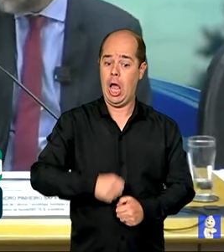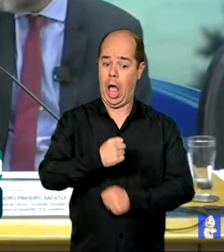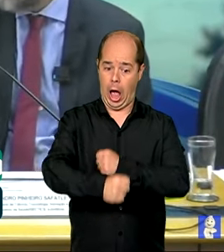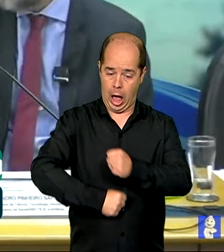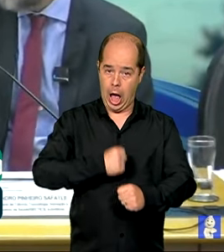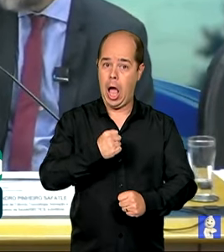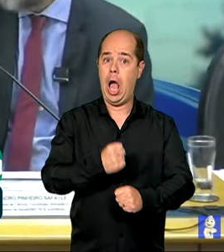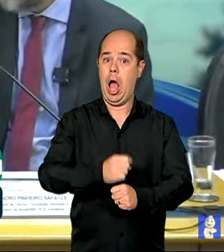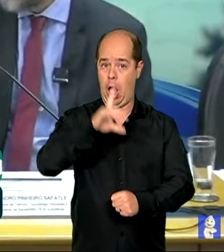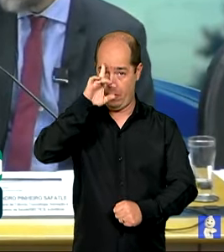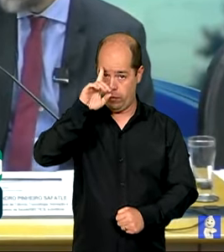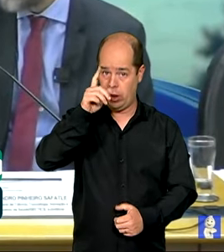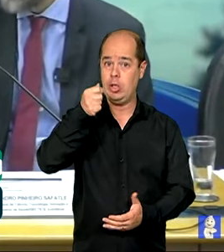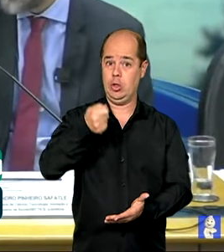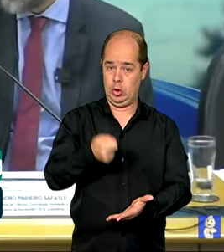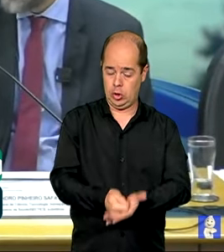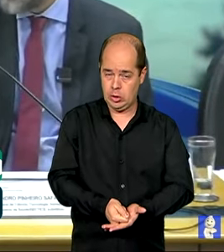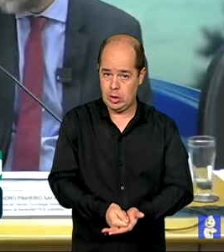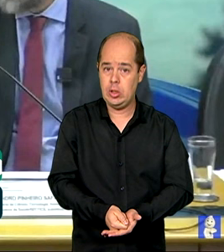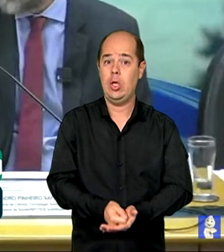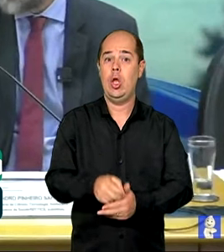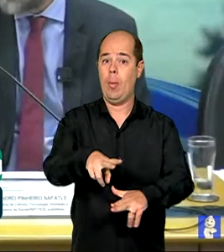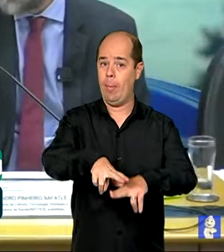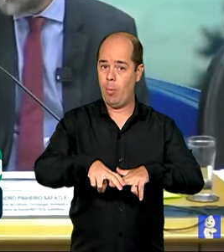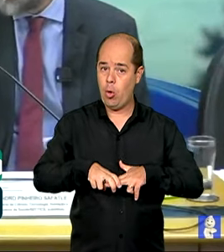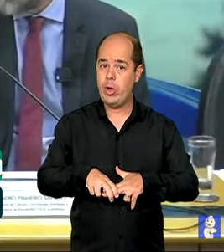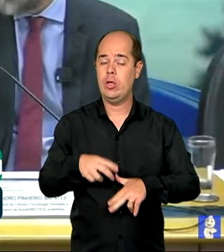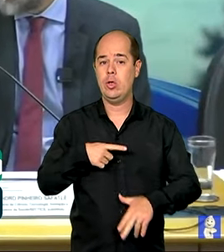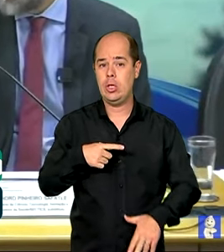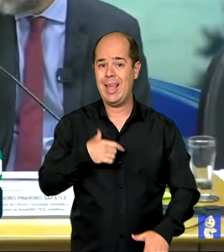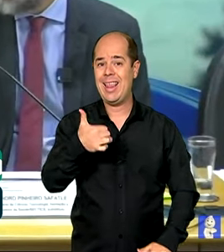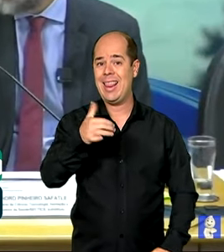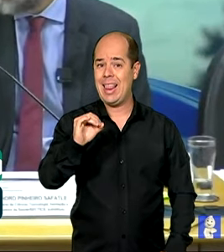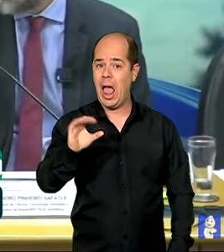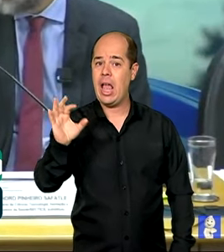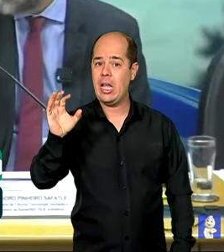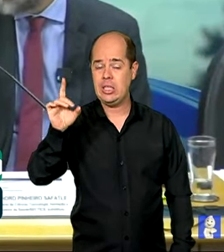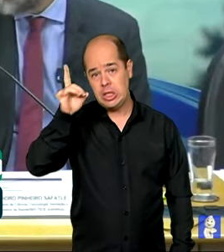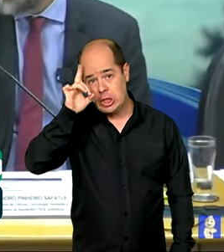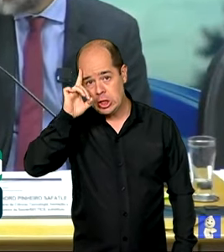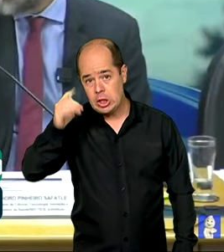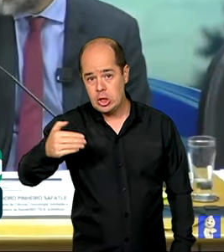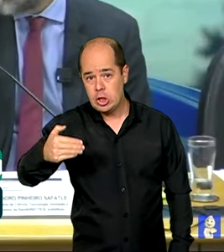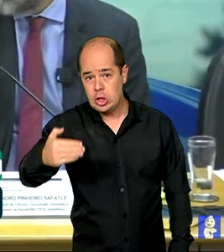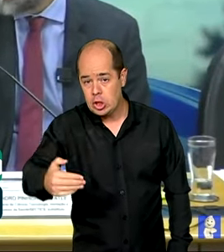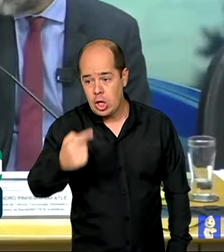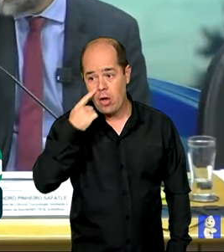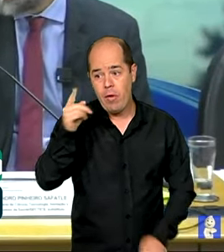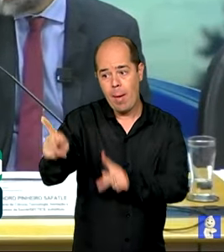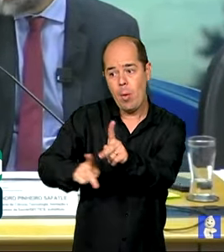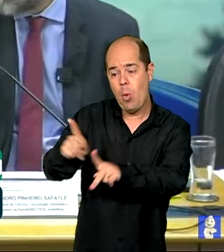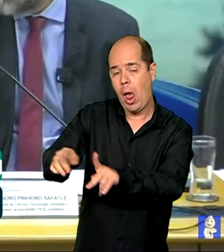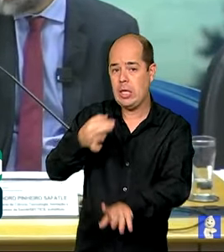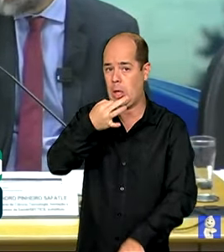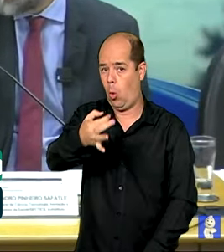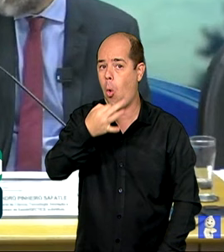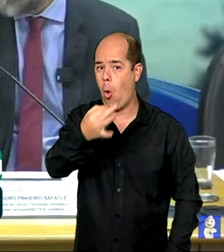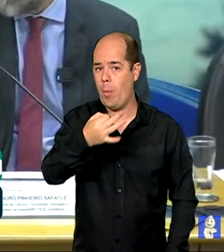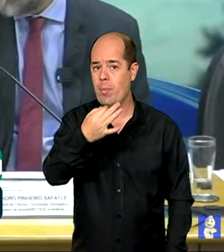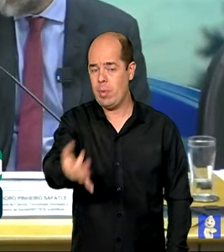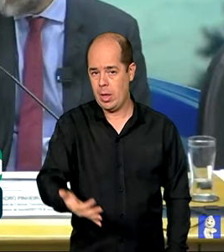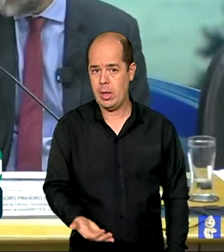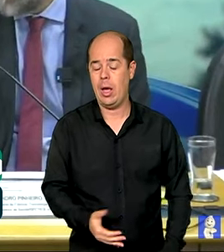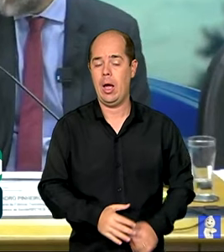a consulta pública está ocorrendo em 10 dias, que não é o prazo normal para a consulta pública, exatamente